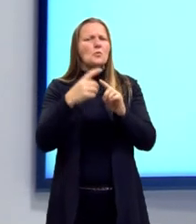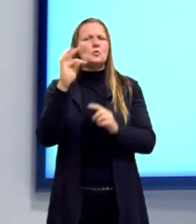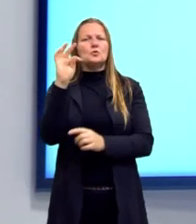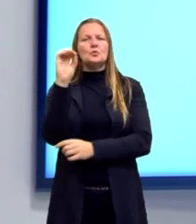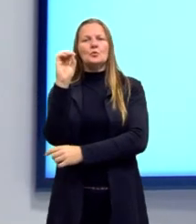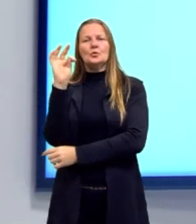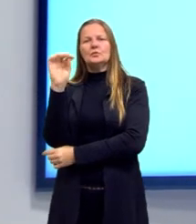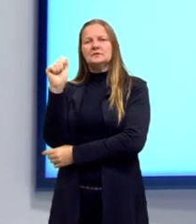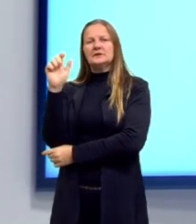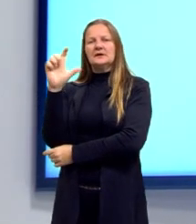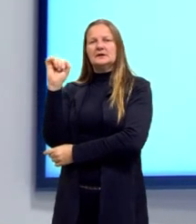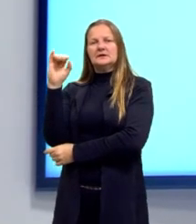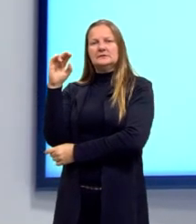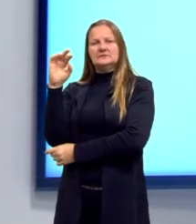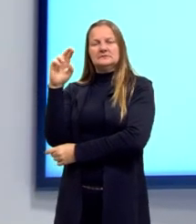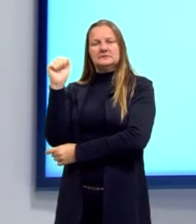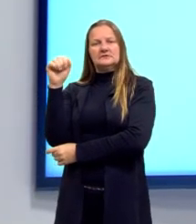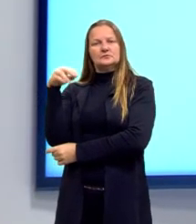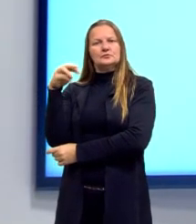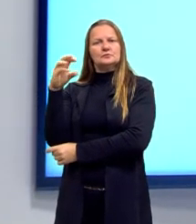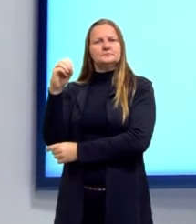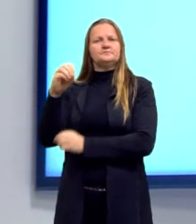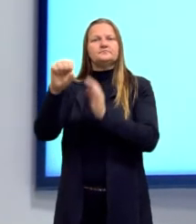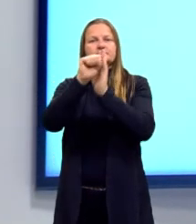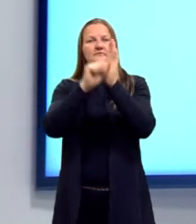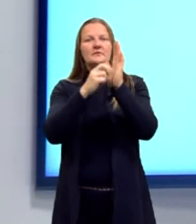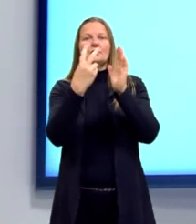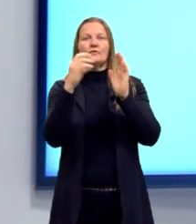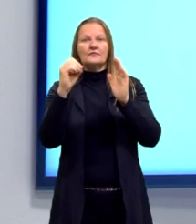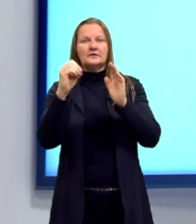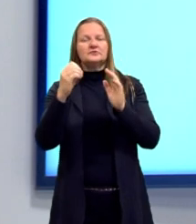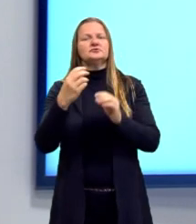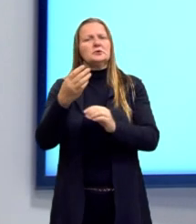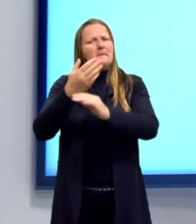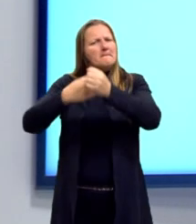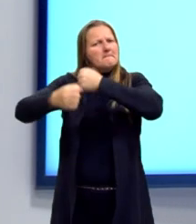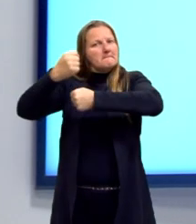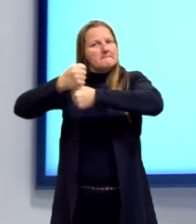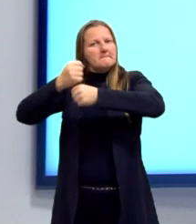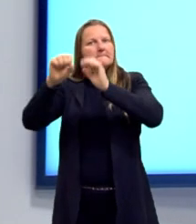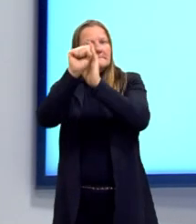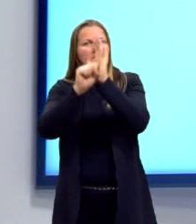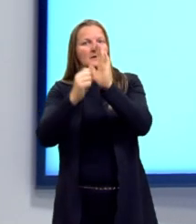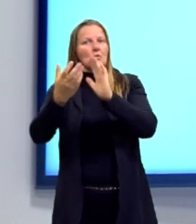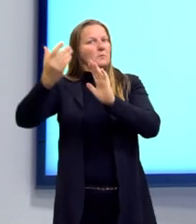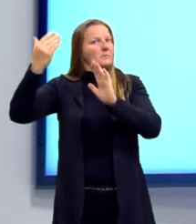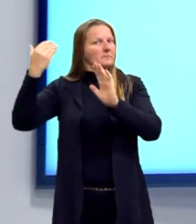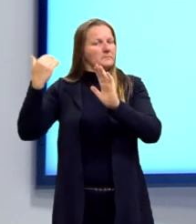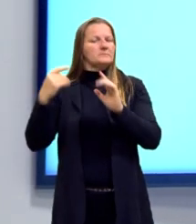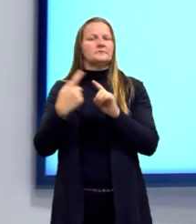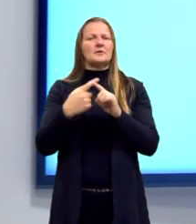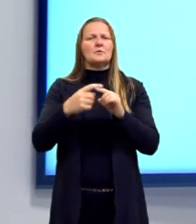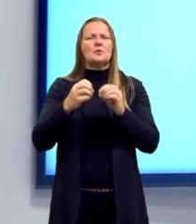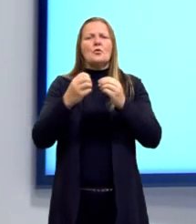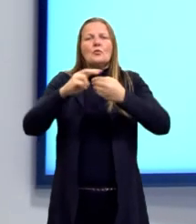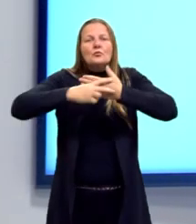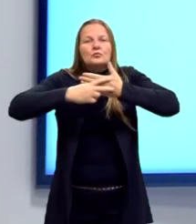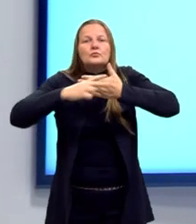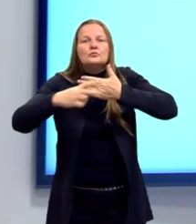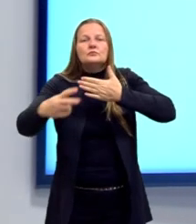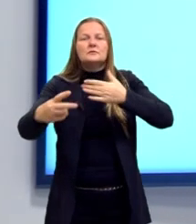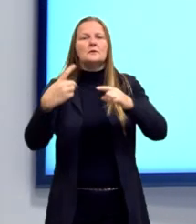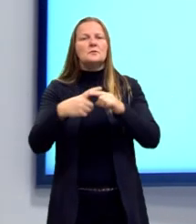de 20 e 30 do século XX, do século passado. Falar um pouquinho sobre as consequências da